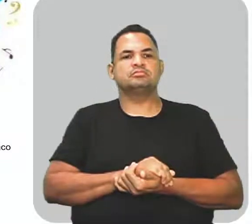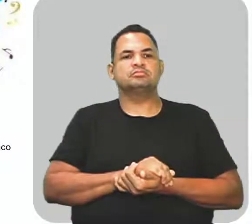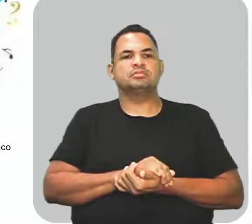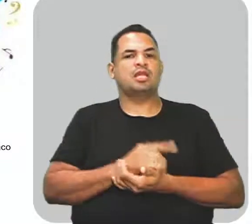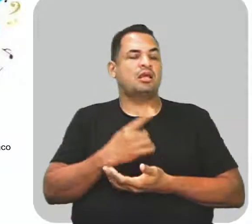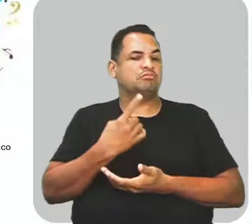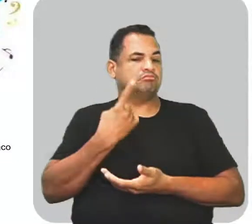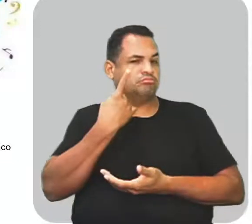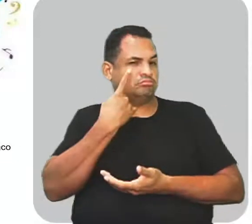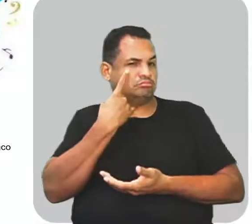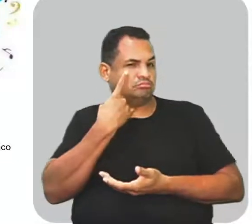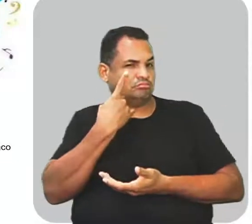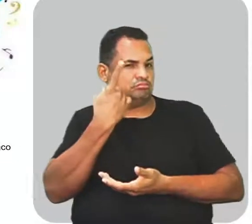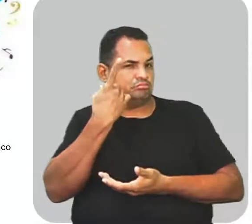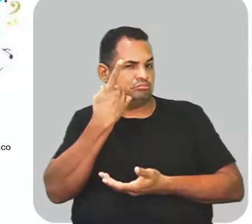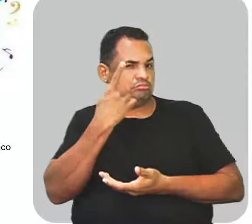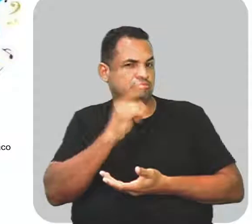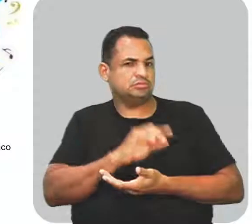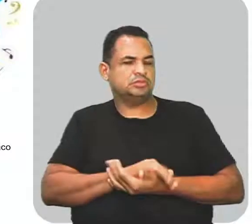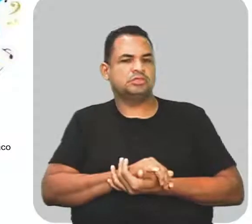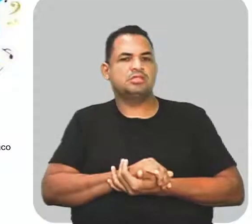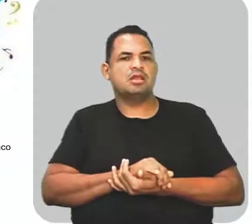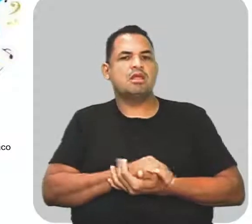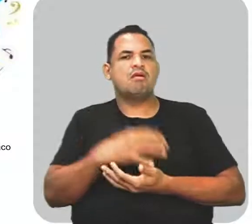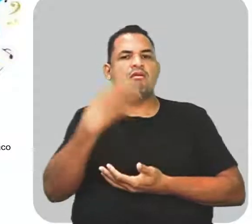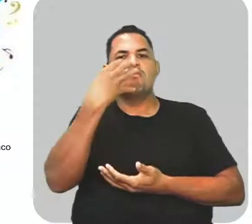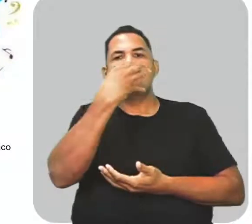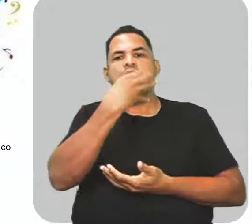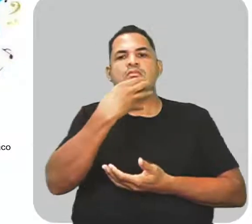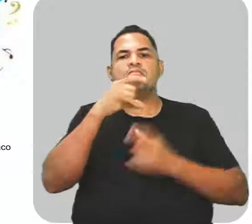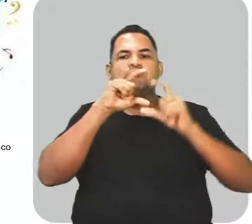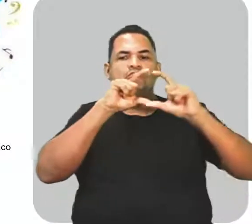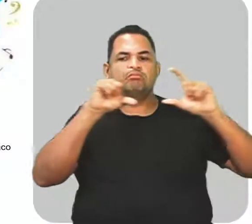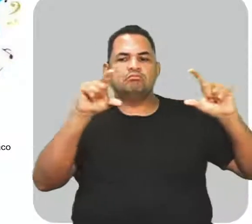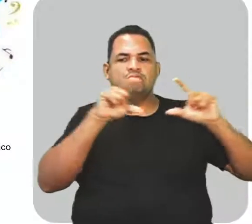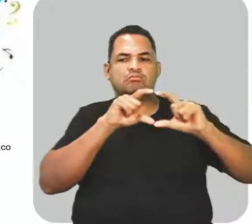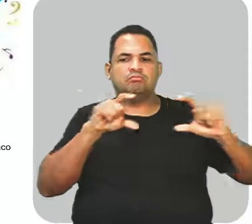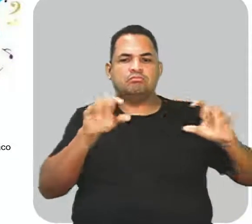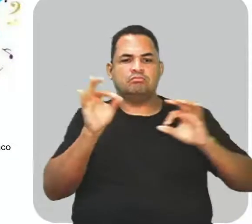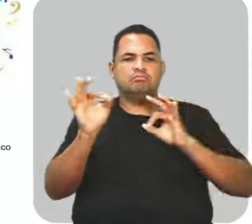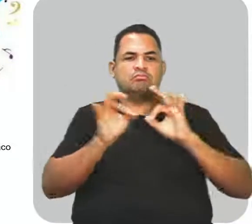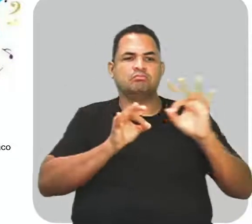Observe aí, vamos lá numa música, vamos ver os versos, essa construção.